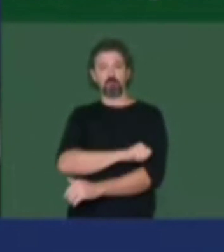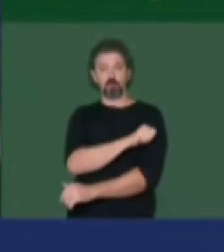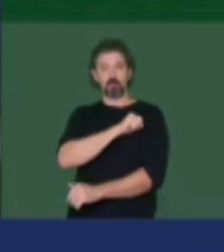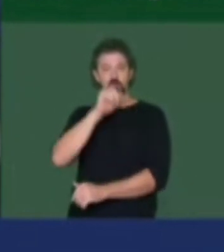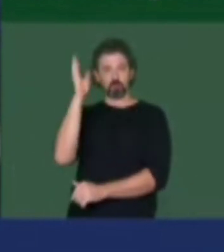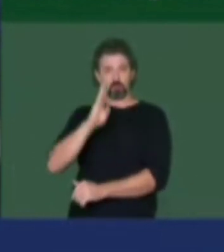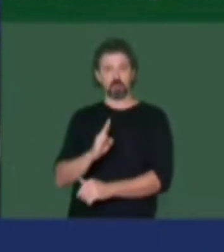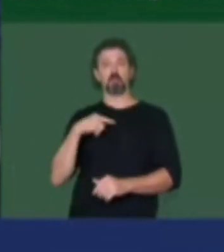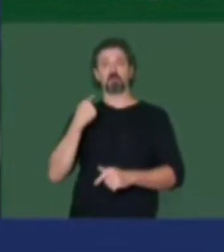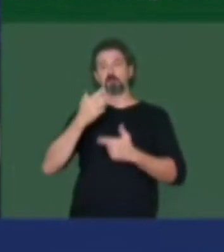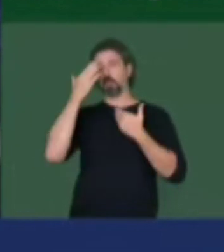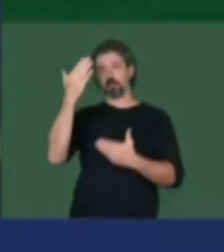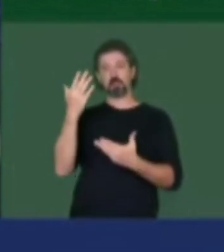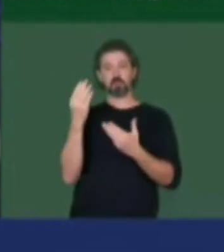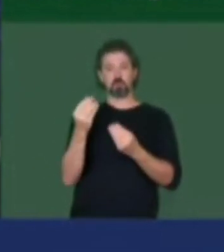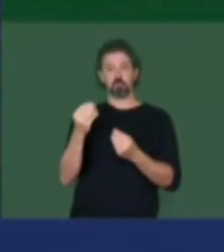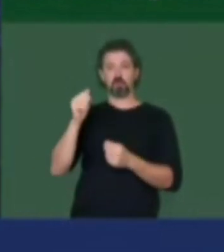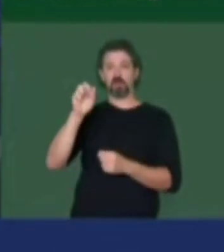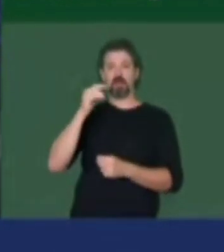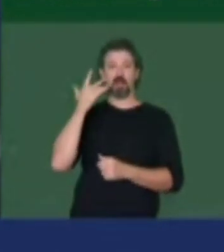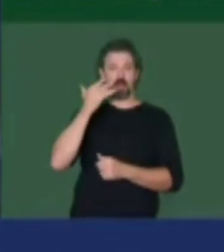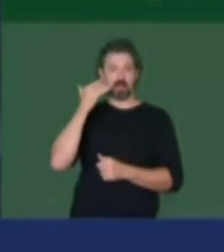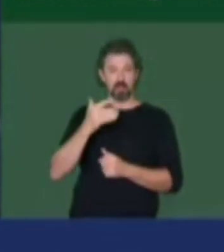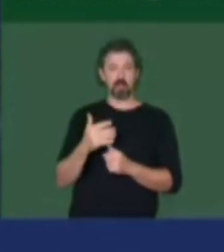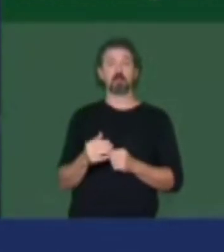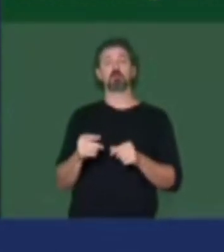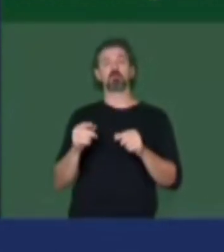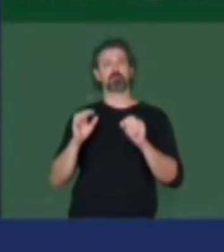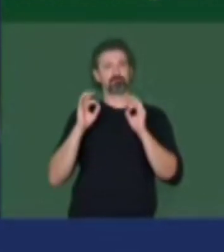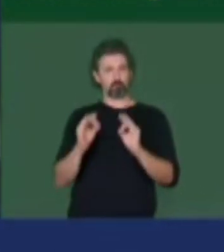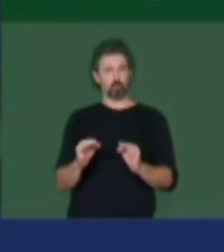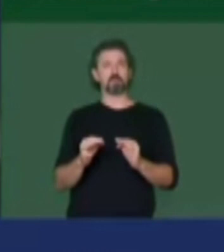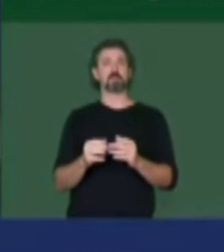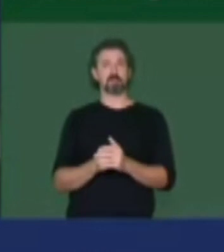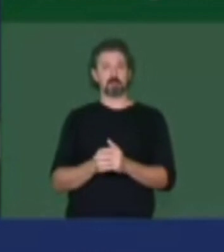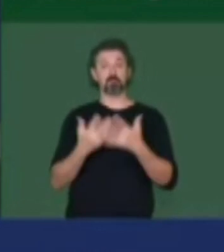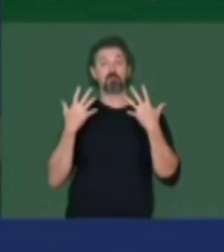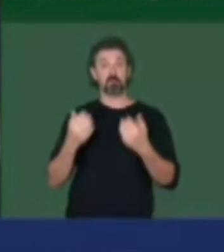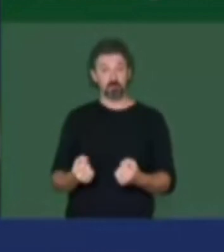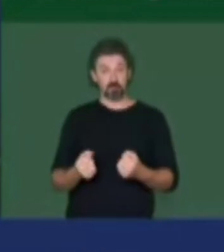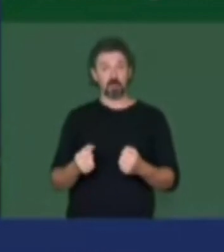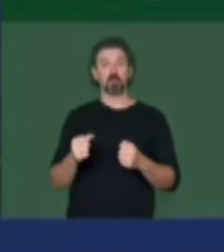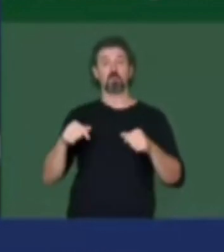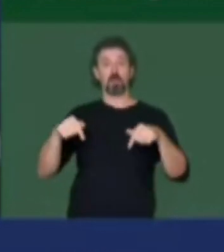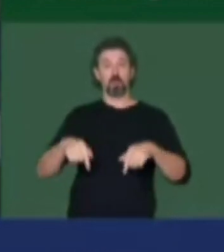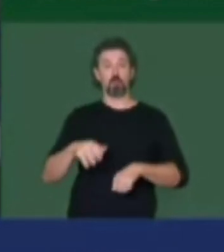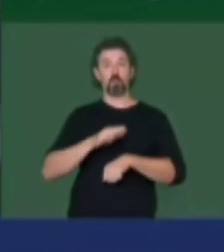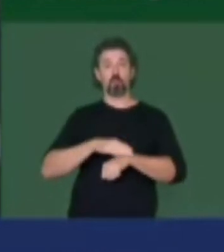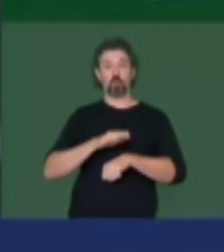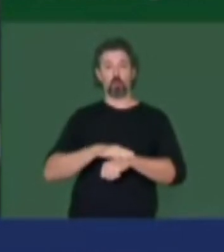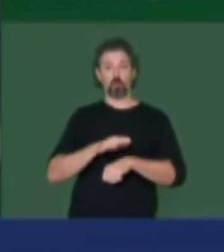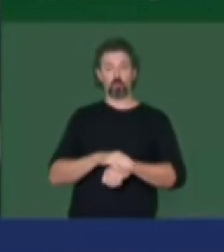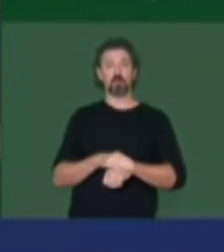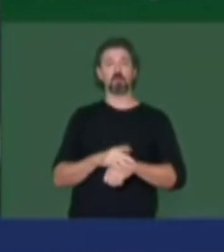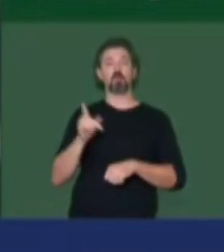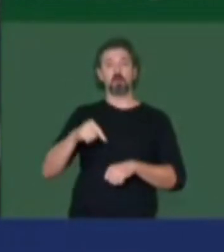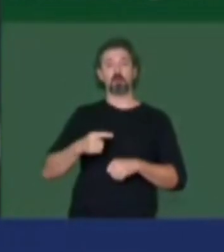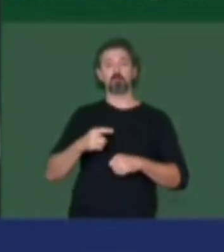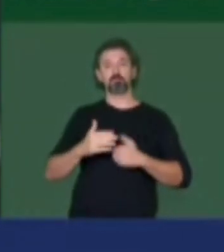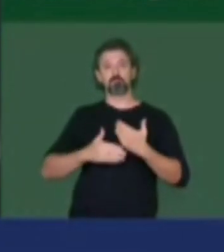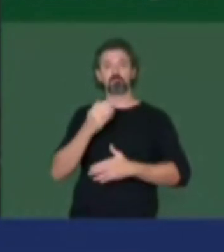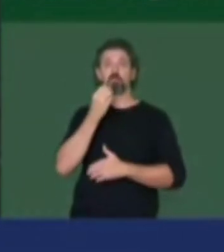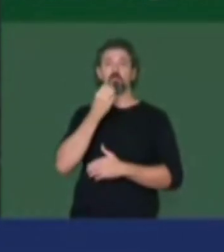muito gratos ao deputado Artulira e, sem dúvida, vamos fazer, deste momento, um momento promissor com a